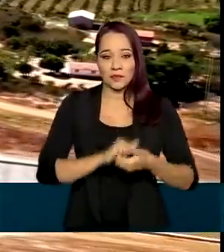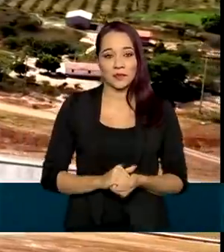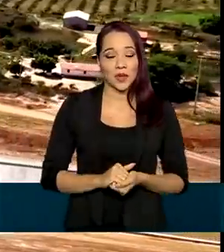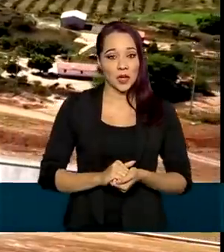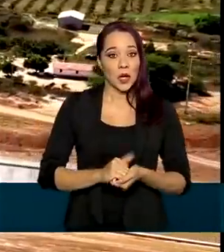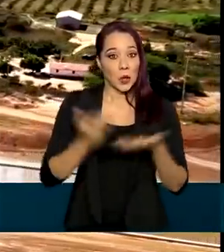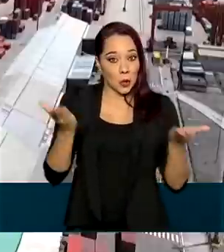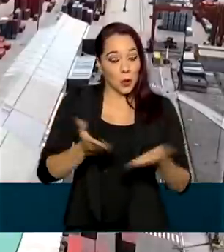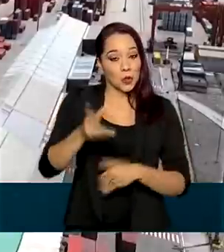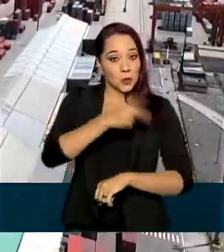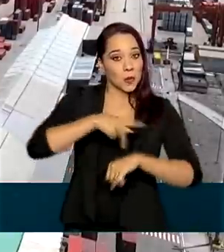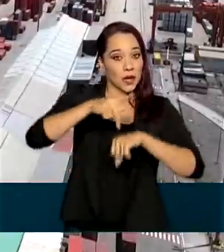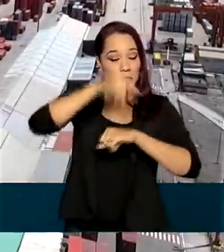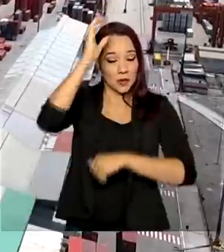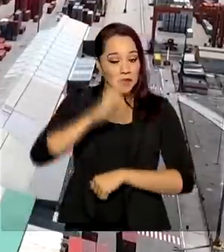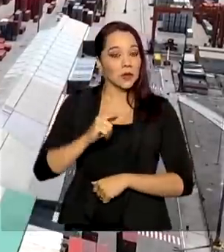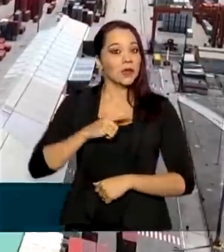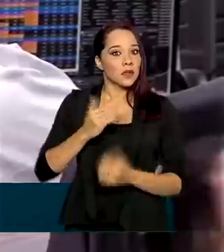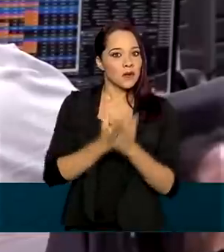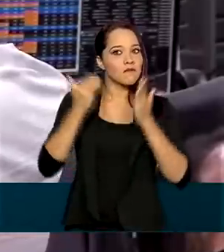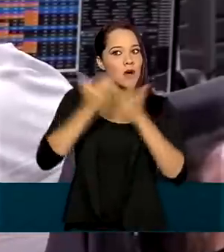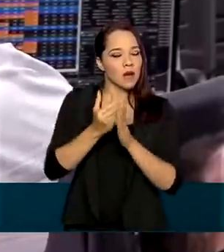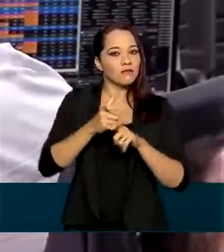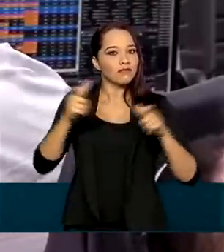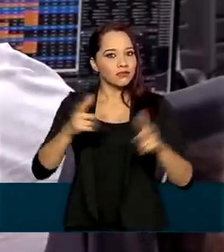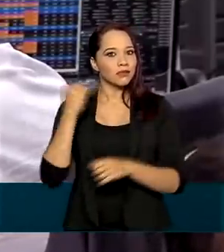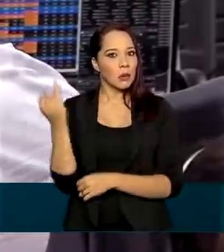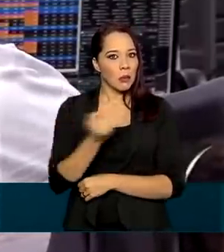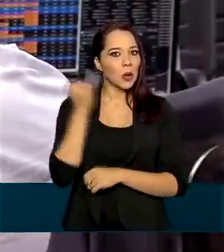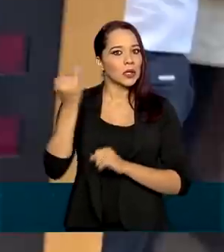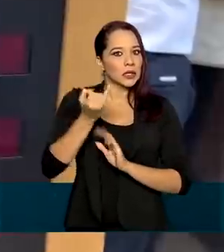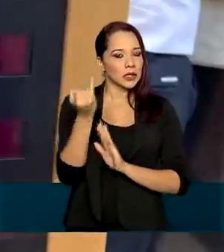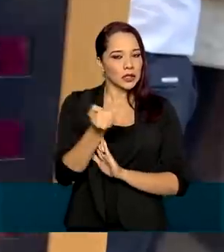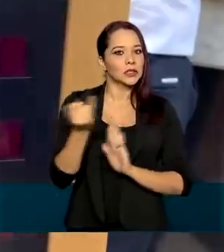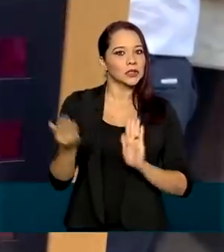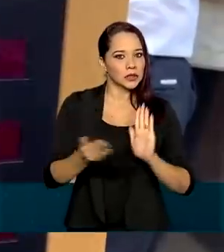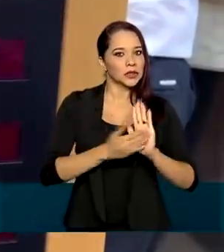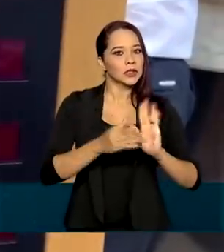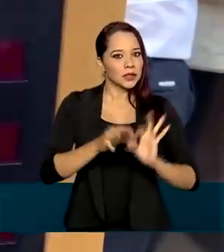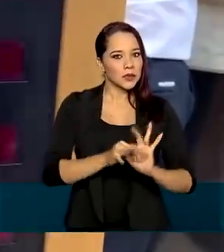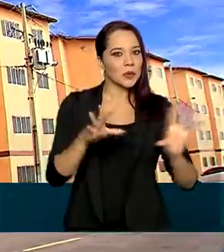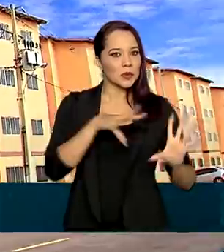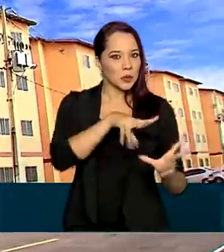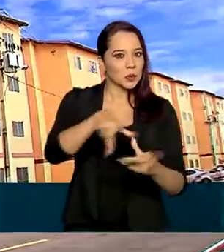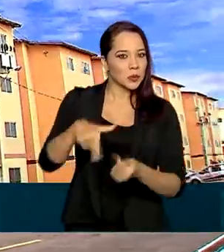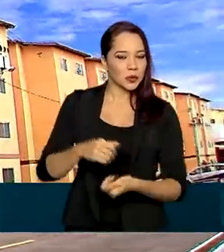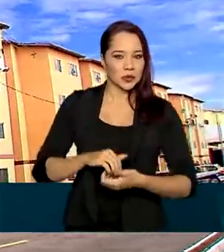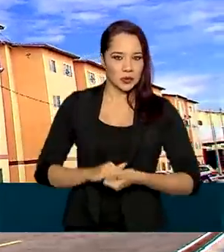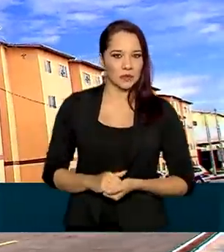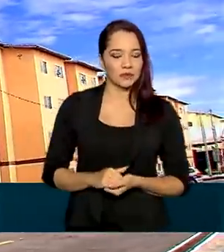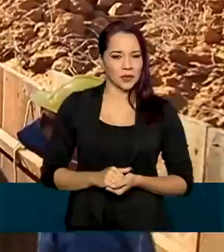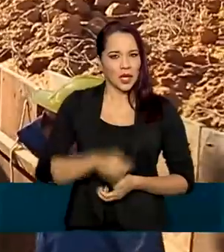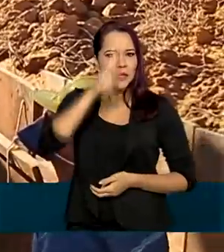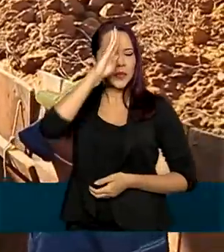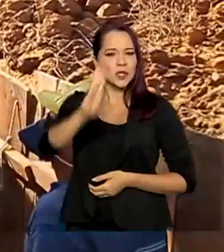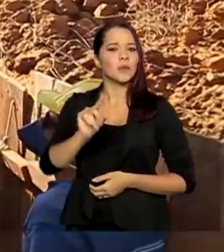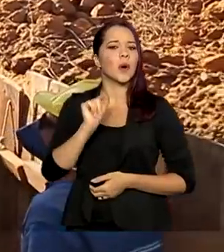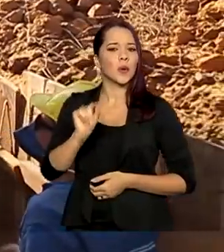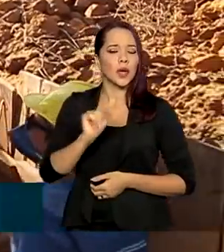país tem hoje uma das maiores e mais relevantes carteiras à disposição do mundo. Entre as prioridades,